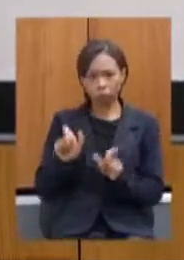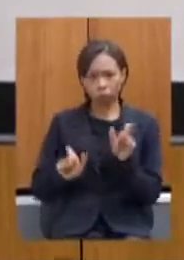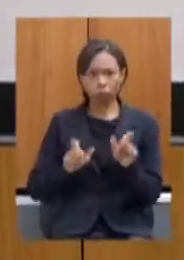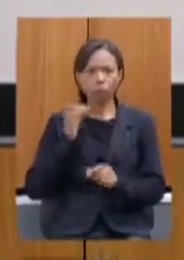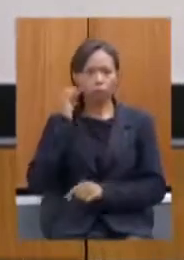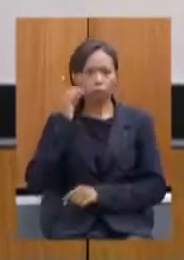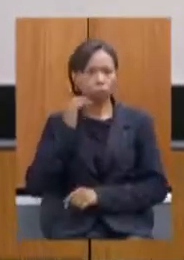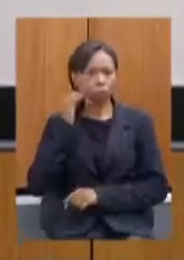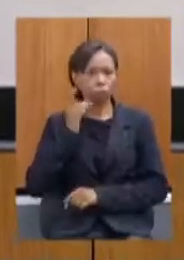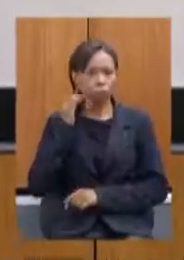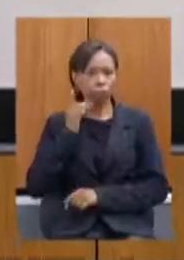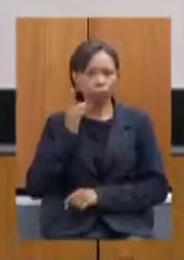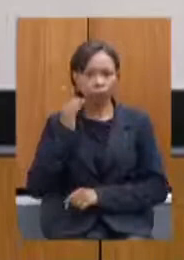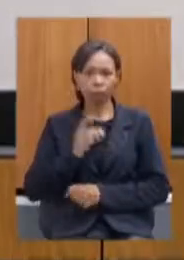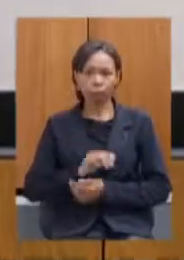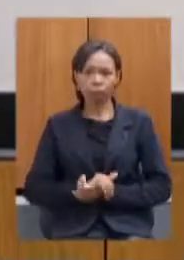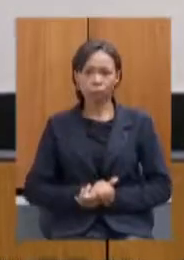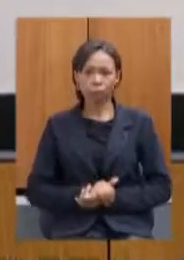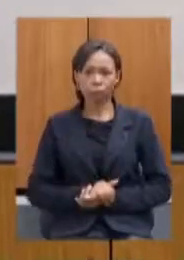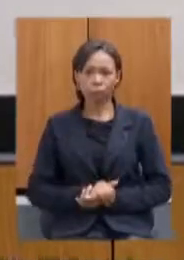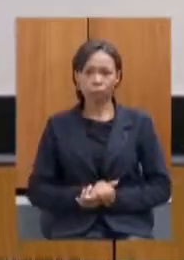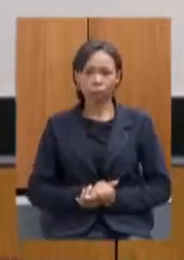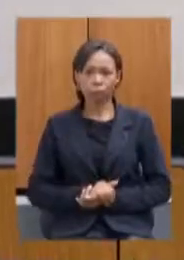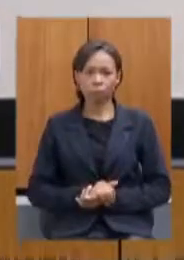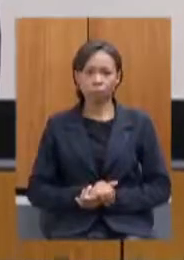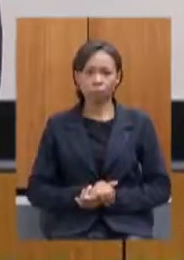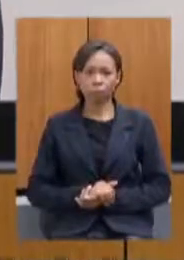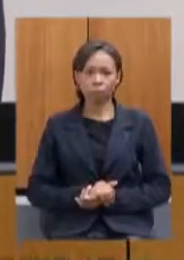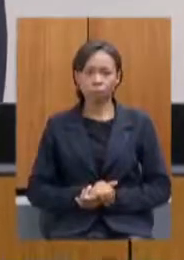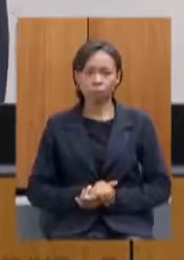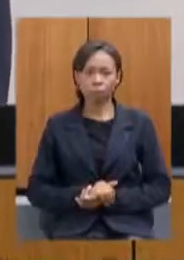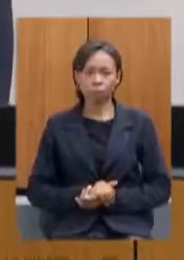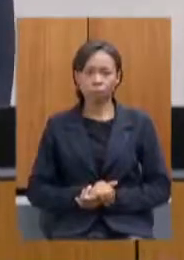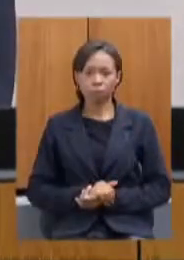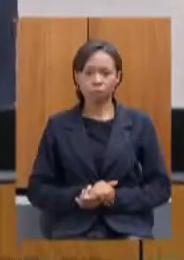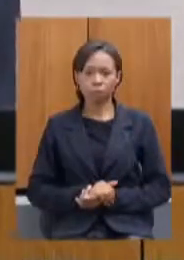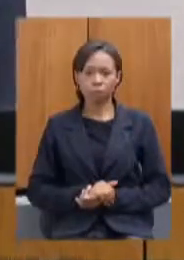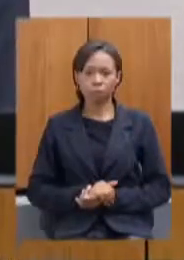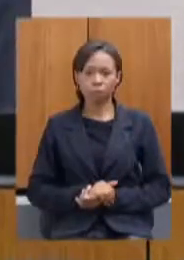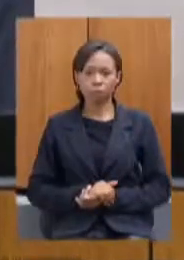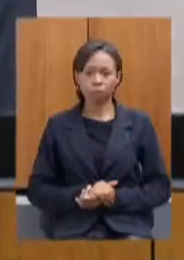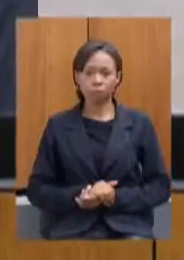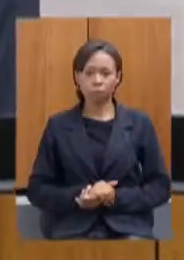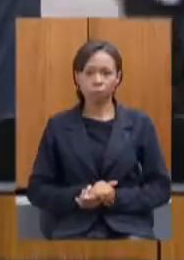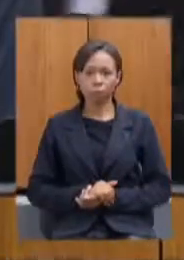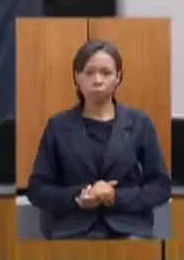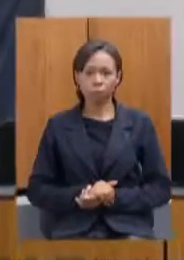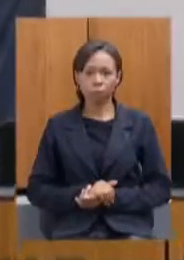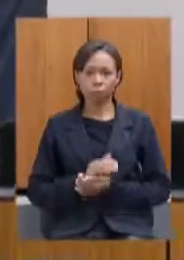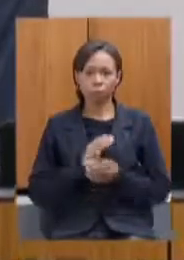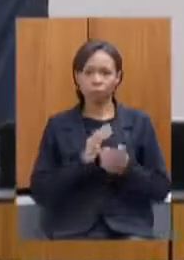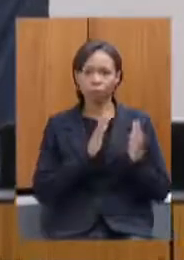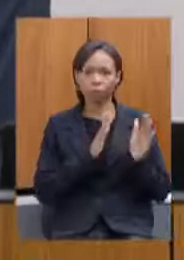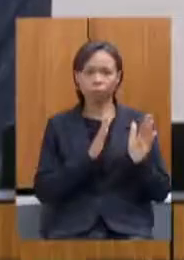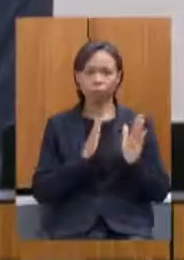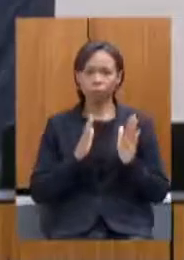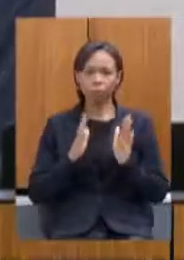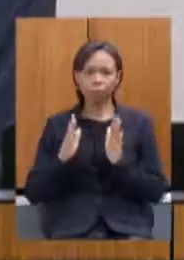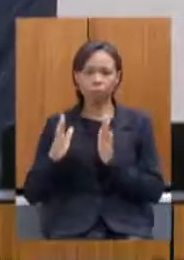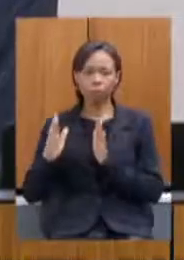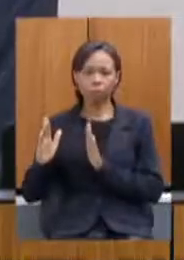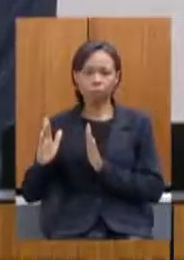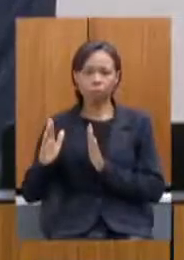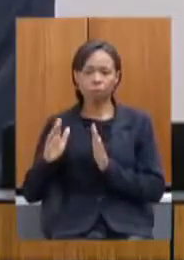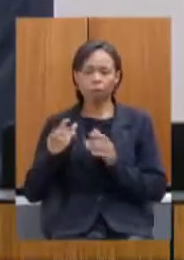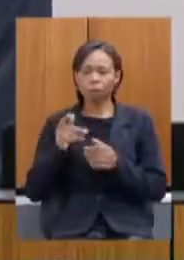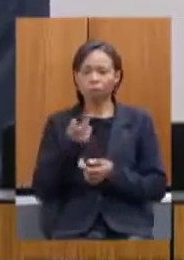deputados nos termos da Liberação da Mesa nº 2.711-2019. Na seguinte ordem, presidente da